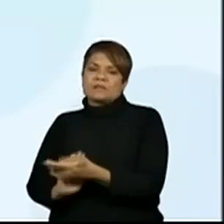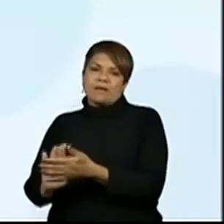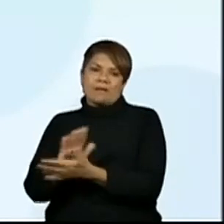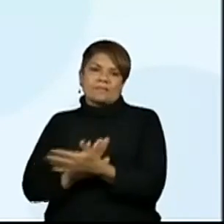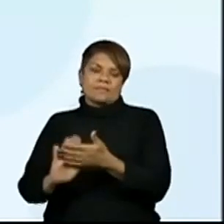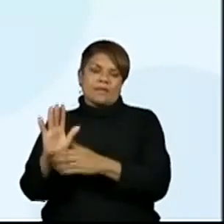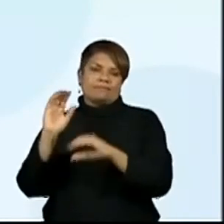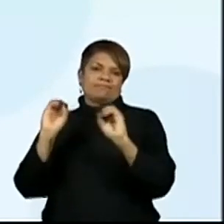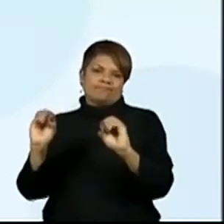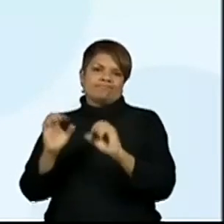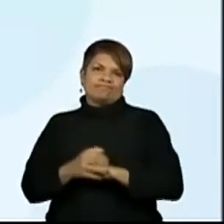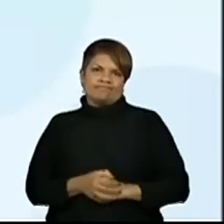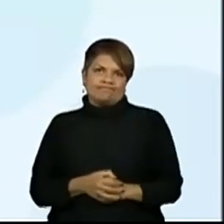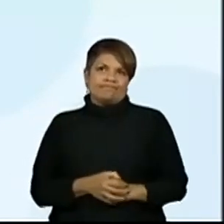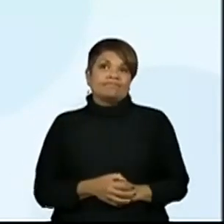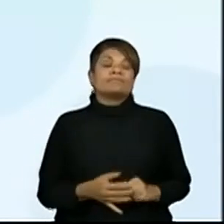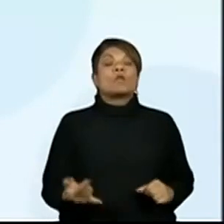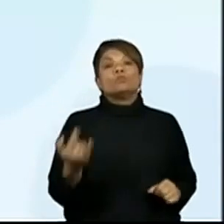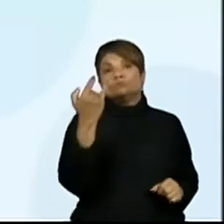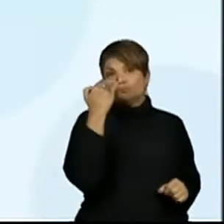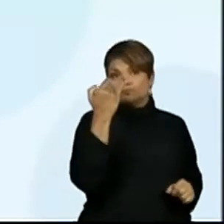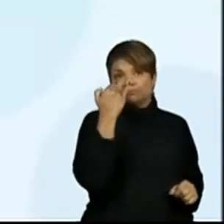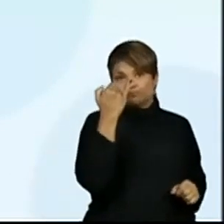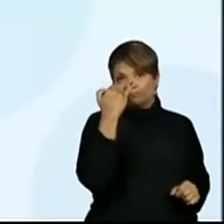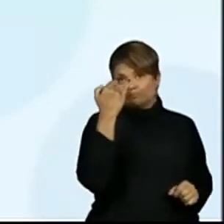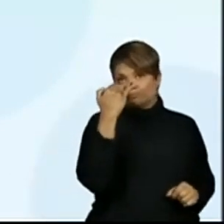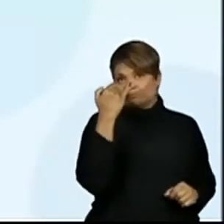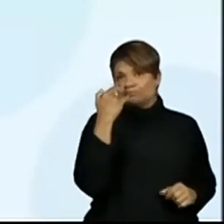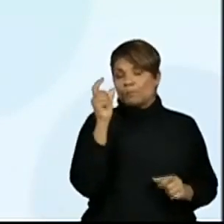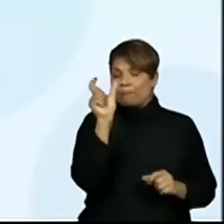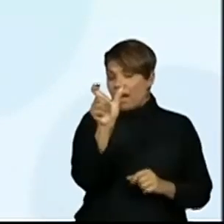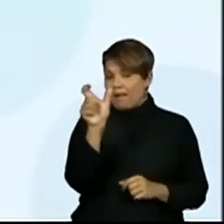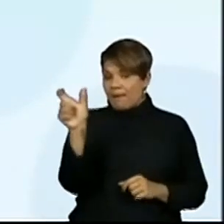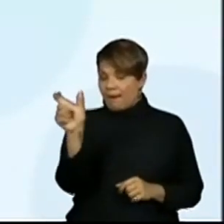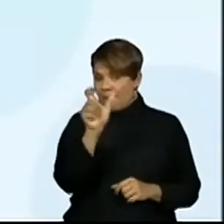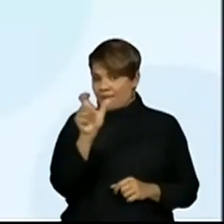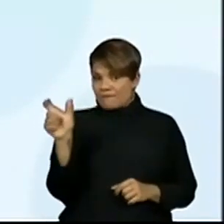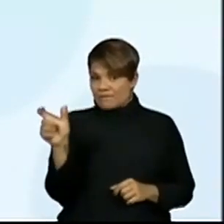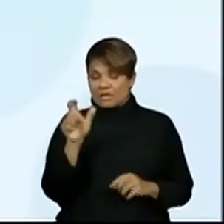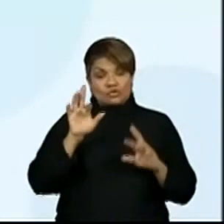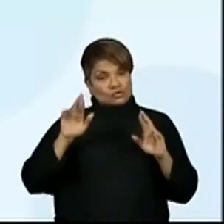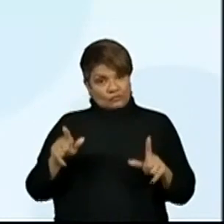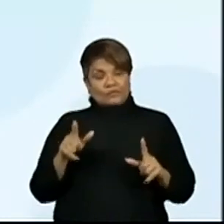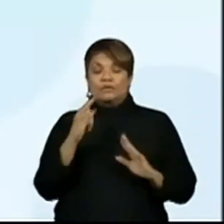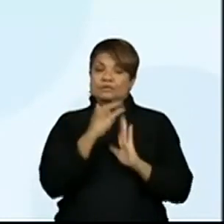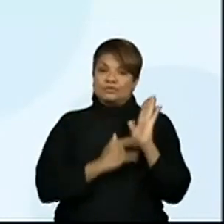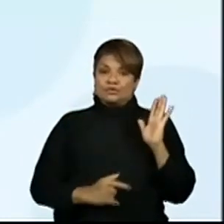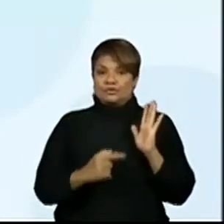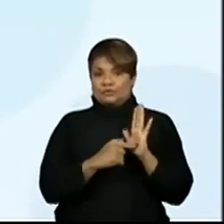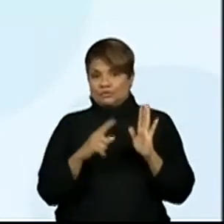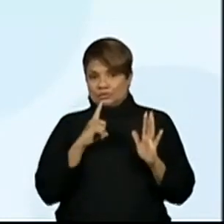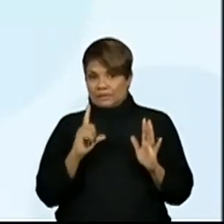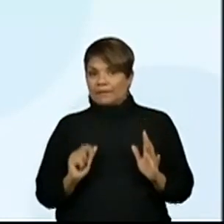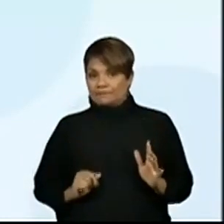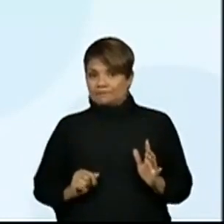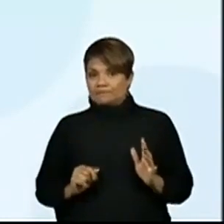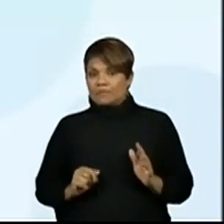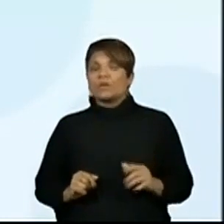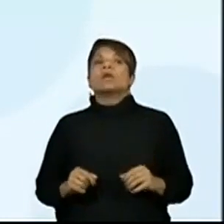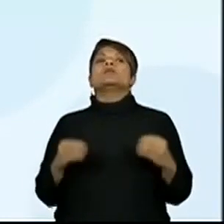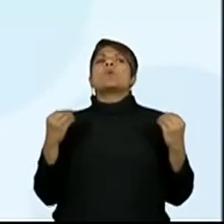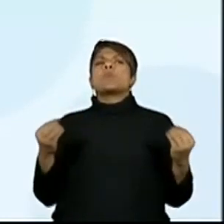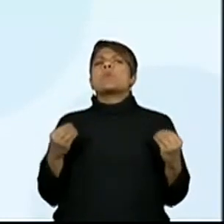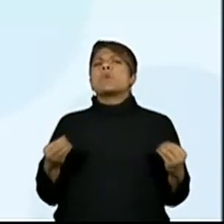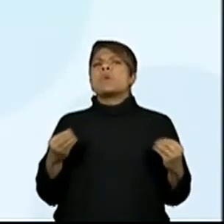e expressão em destaque não são as mesmas do texto. Como estão